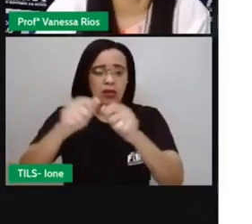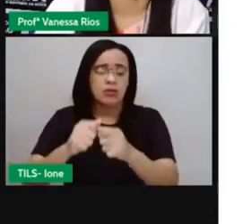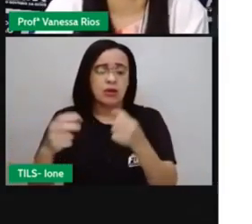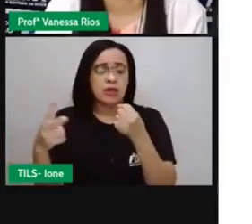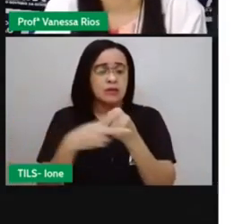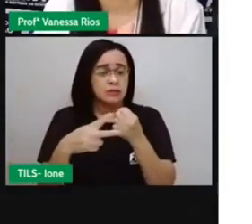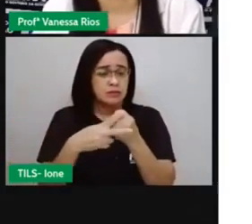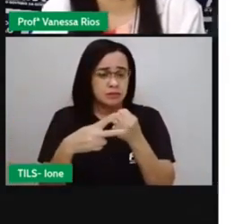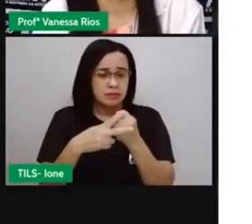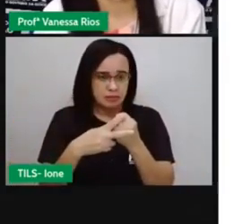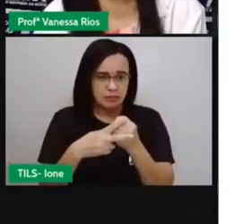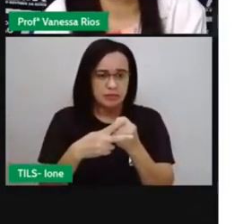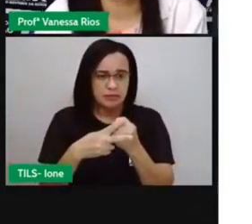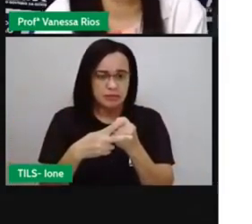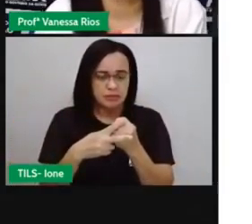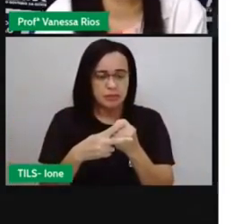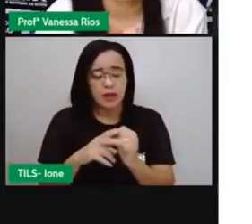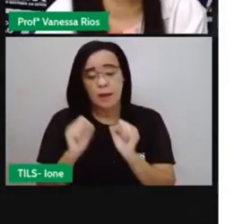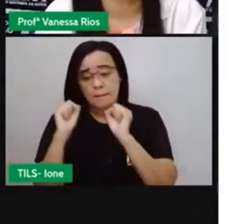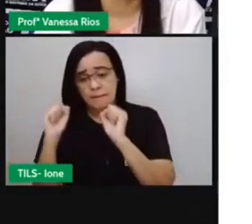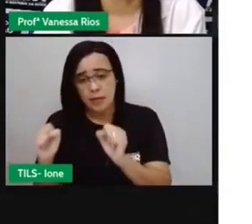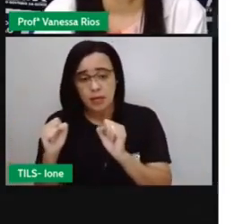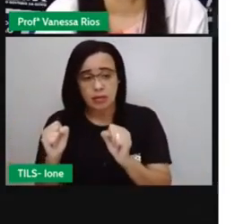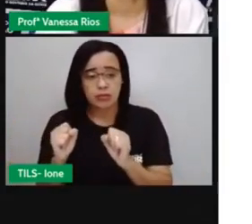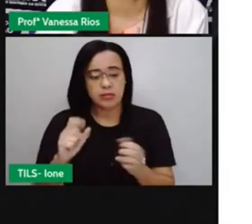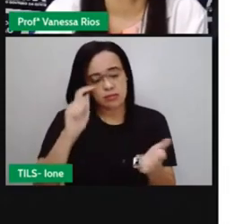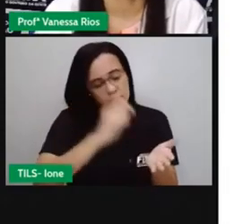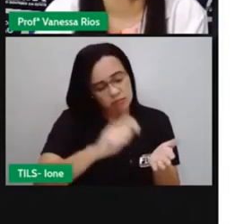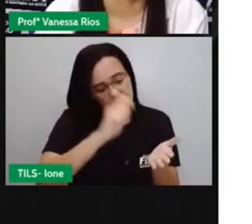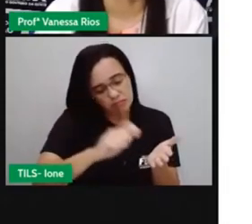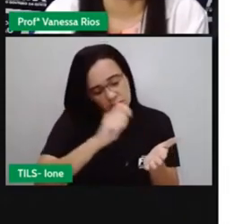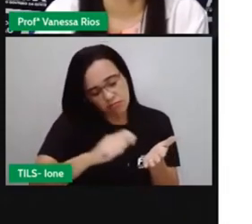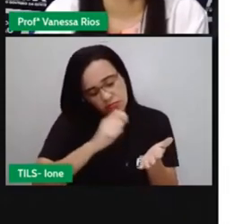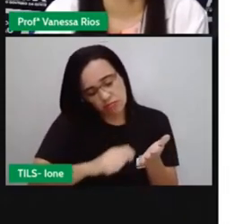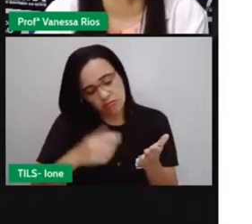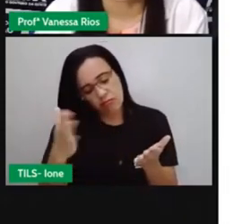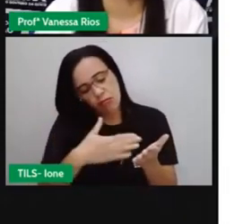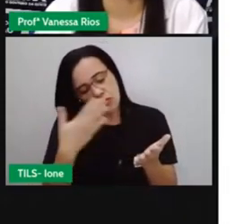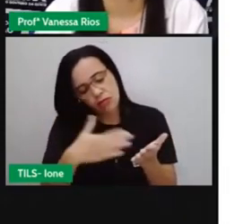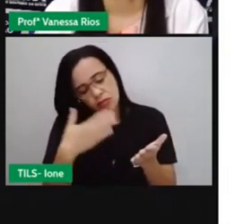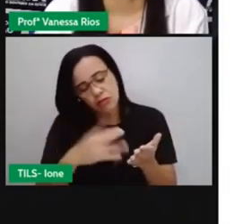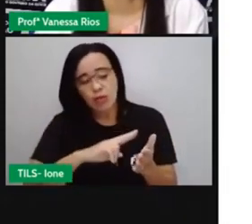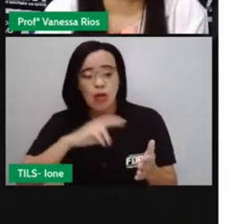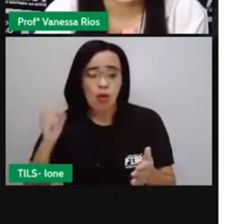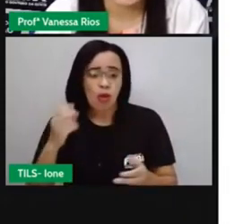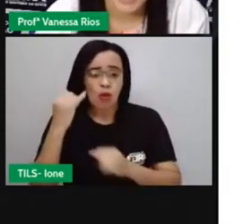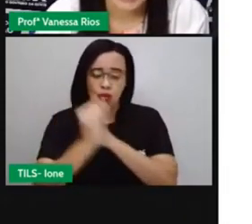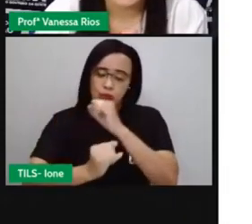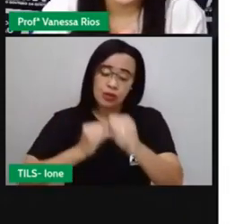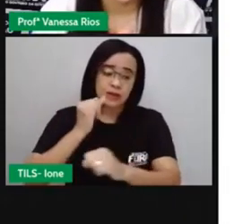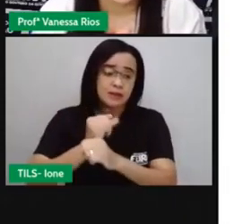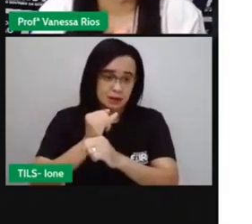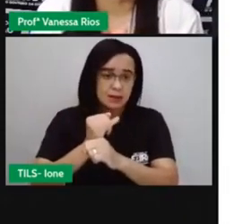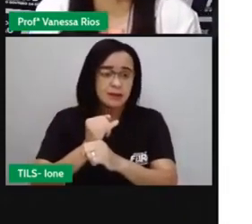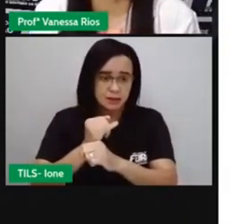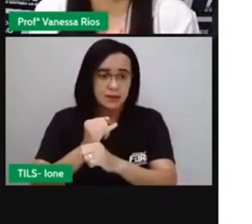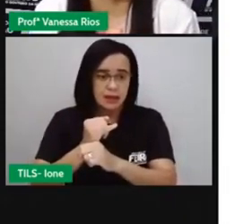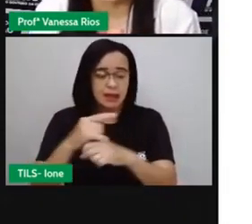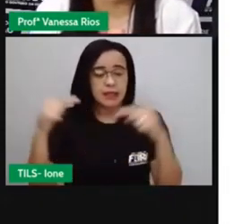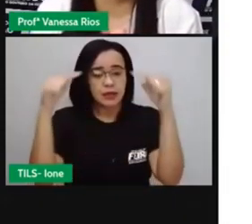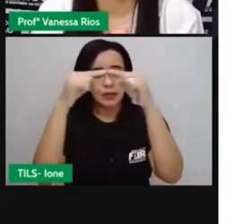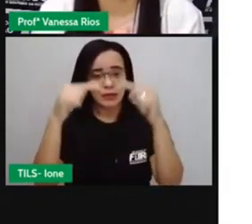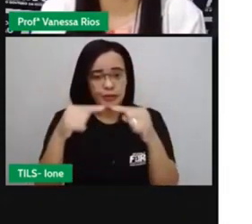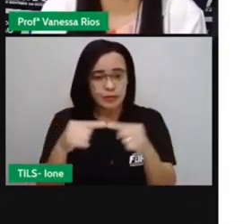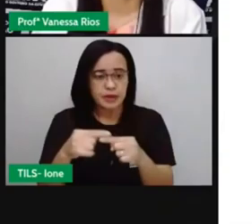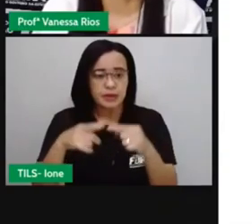livro, né? Ou na internet, quando a gente lê um texto, nós estamos falando aí da linguagem verbal. Que é a linguagem